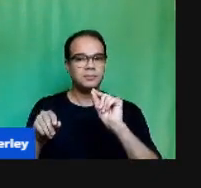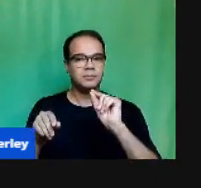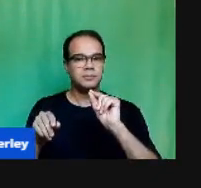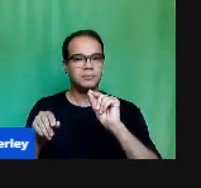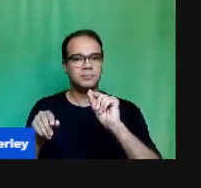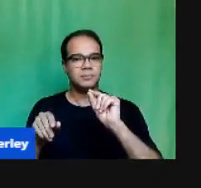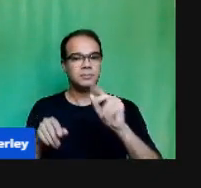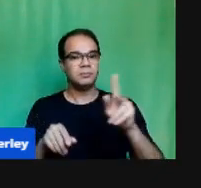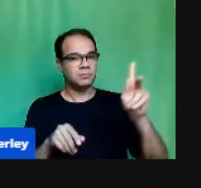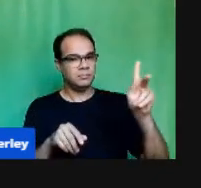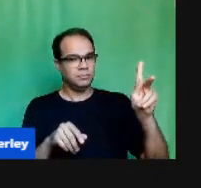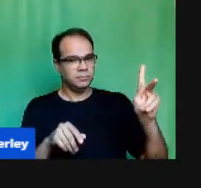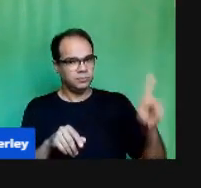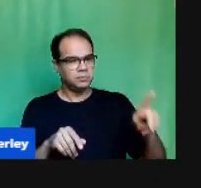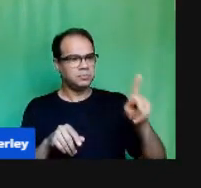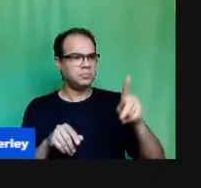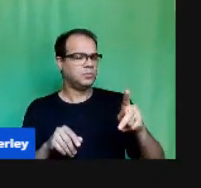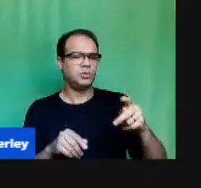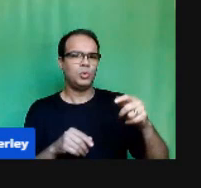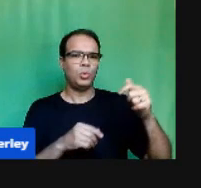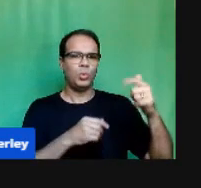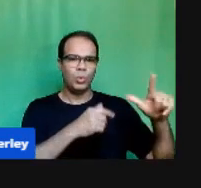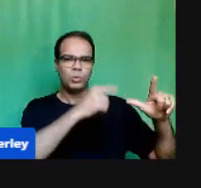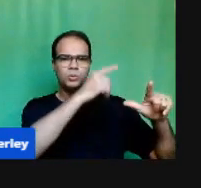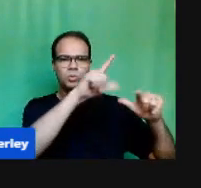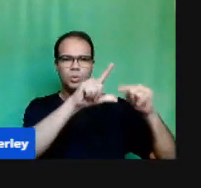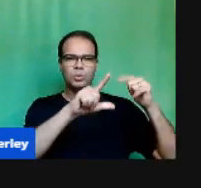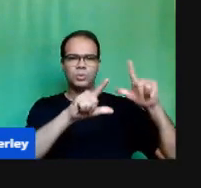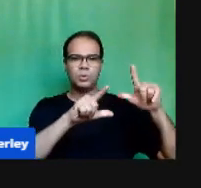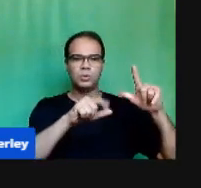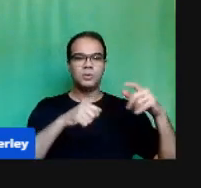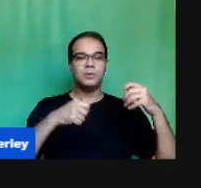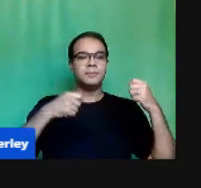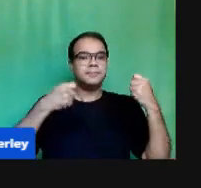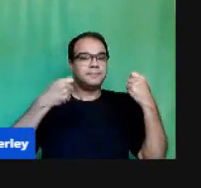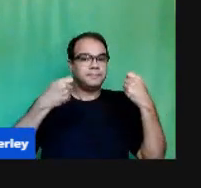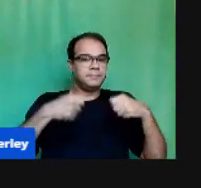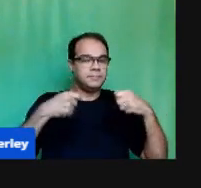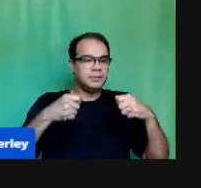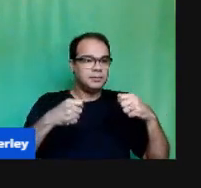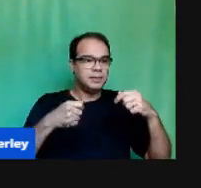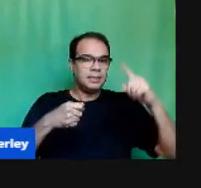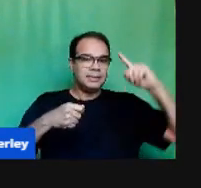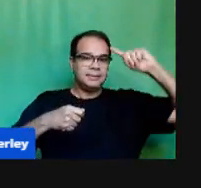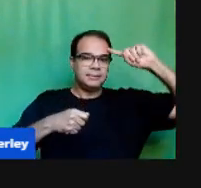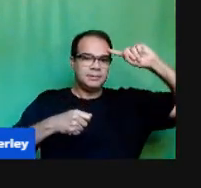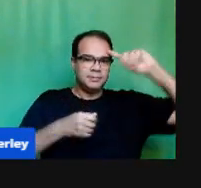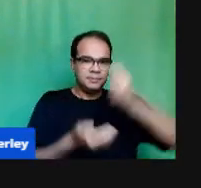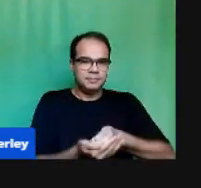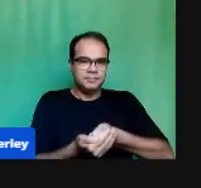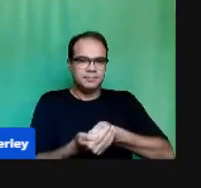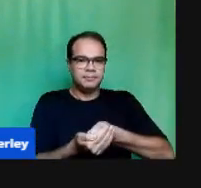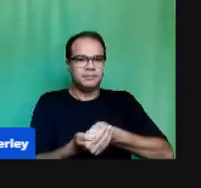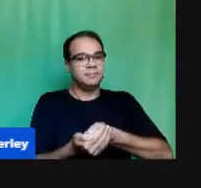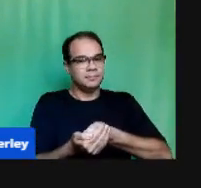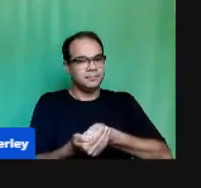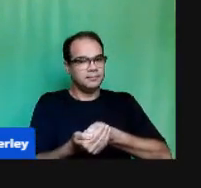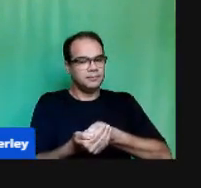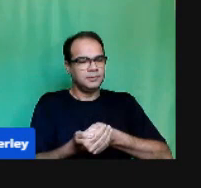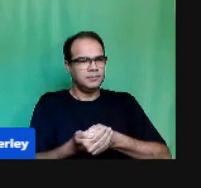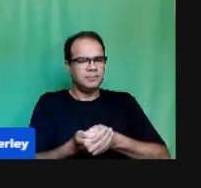E os beneficiários Precisam ser considerados Para tomada de decisões Sendo respeito à